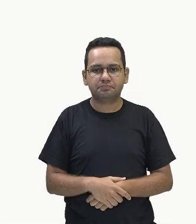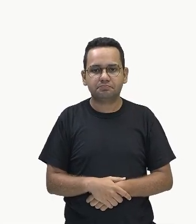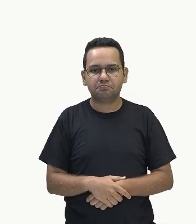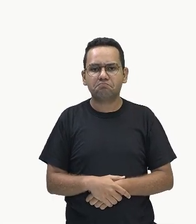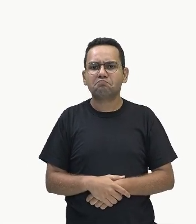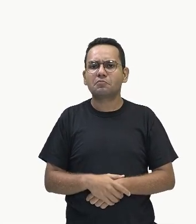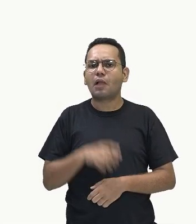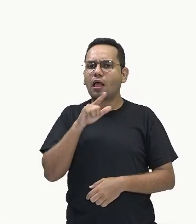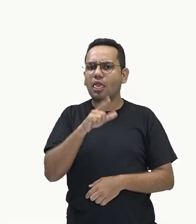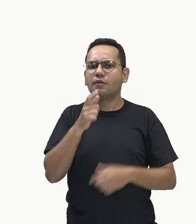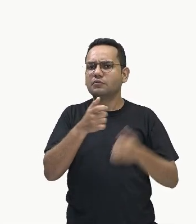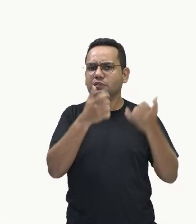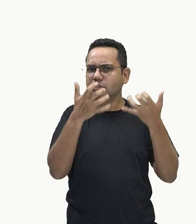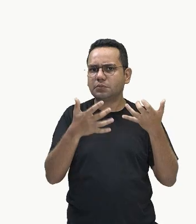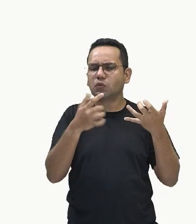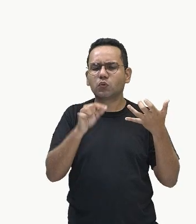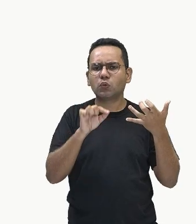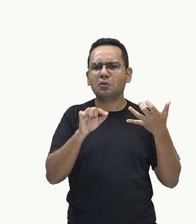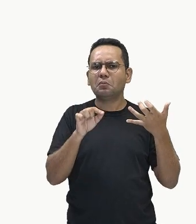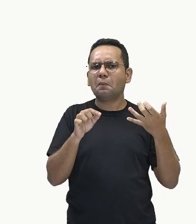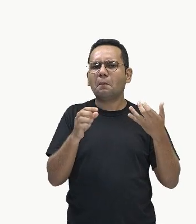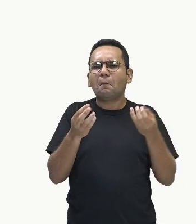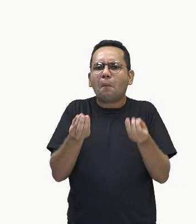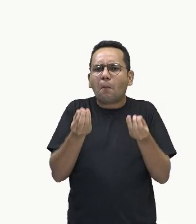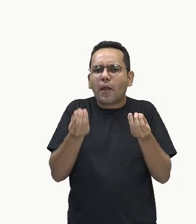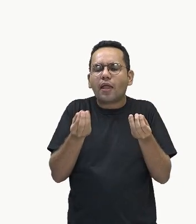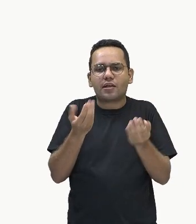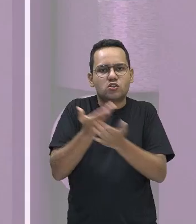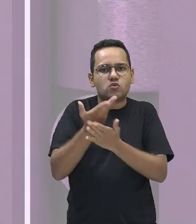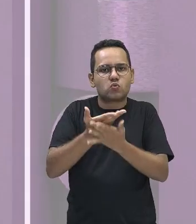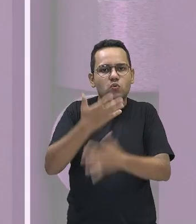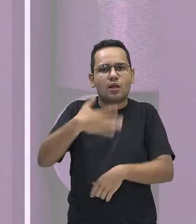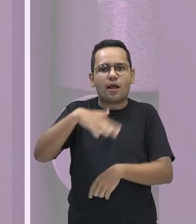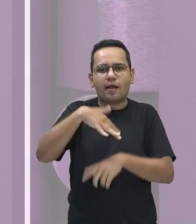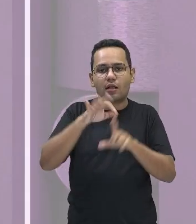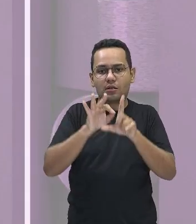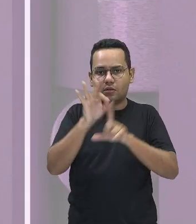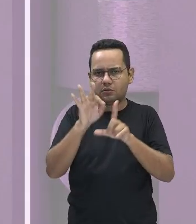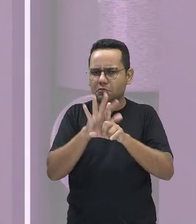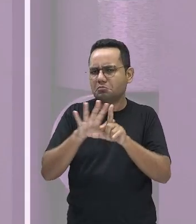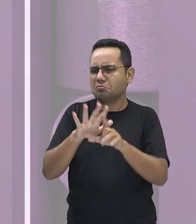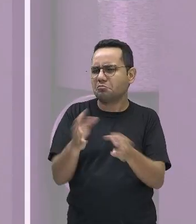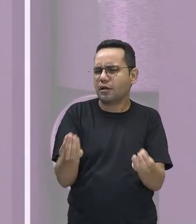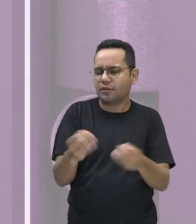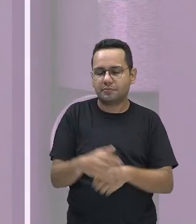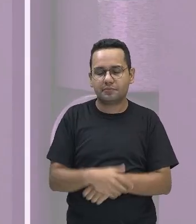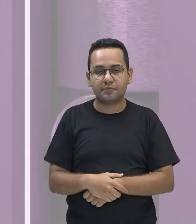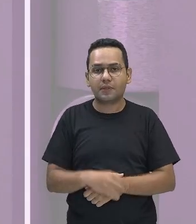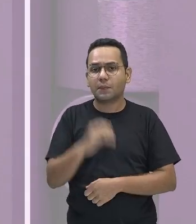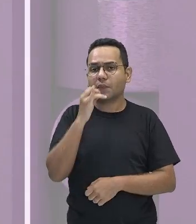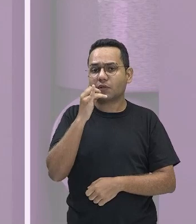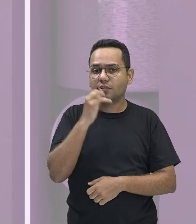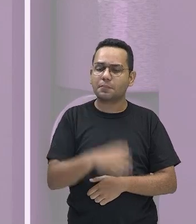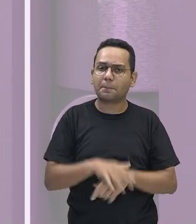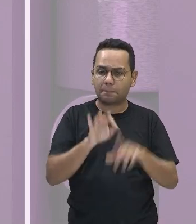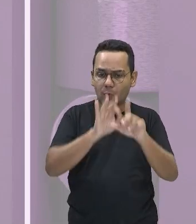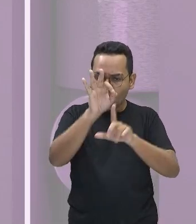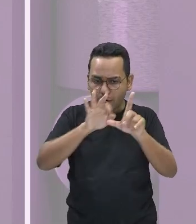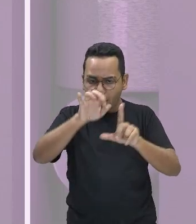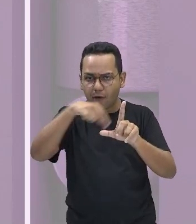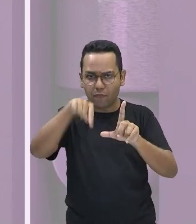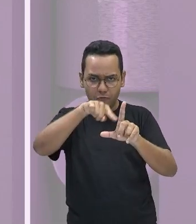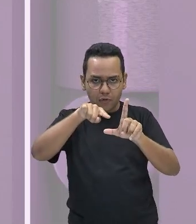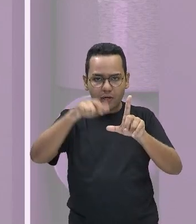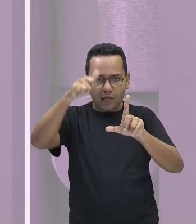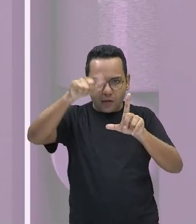esse aprendizado de gráficos? Além de você aprender a analisar e interpretar gráficos, você tem que saber,